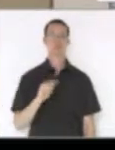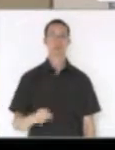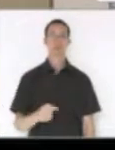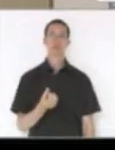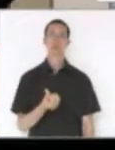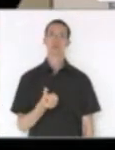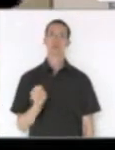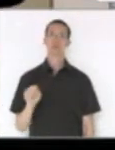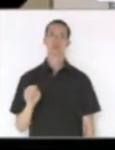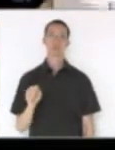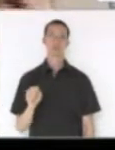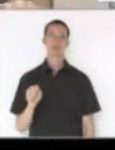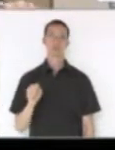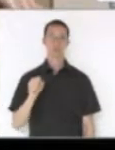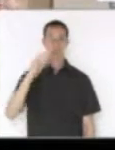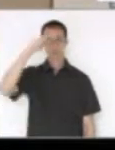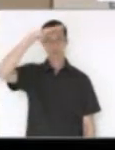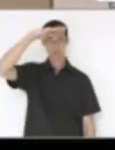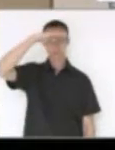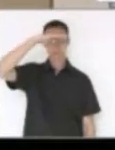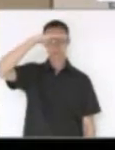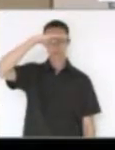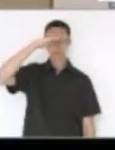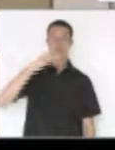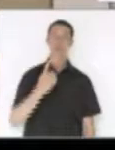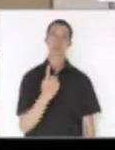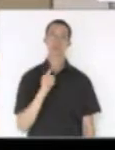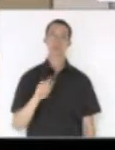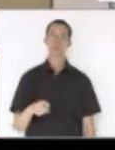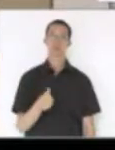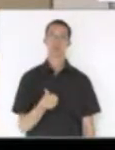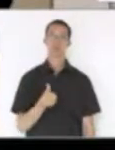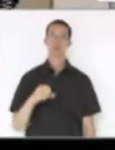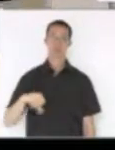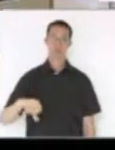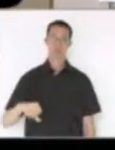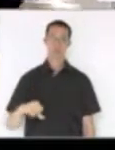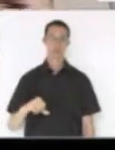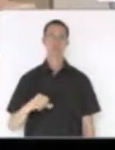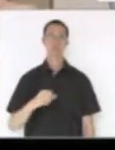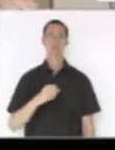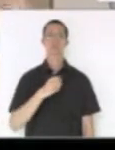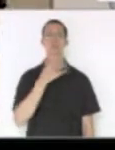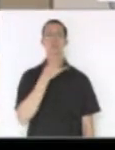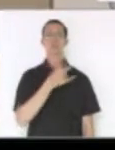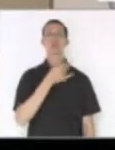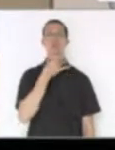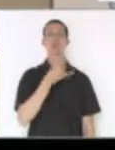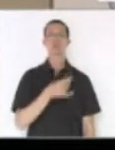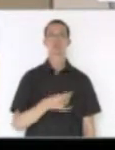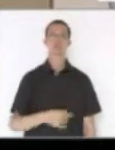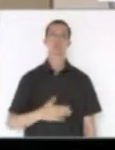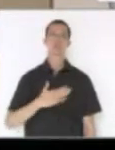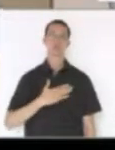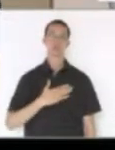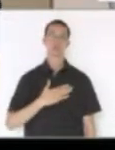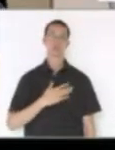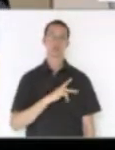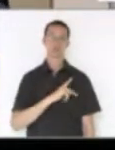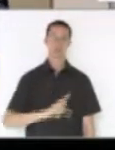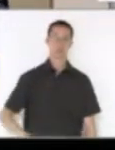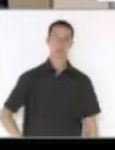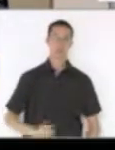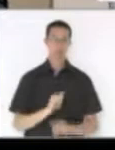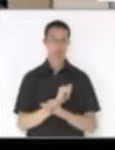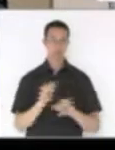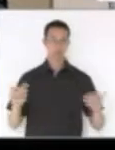1068, deputado Jean Kuhlman, e 1069, deputado Waldir Cobalchini, esta Presidência